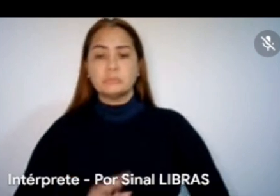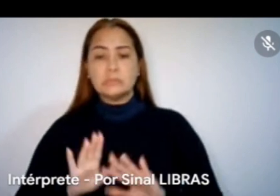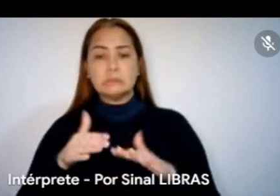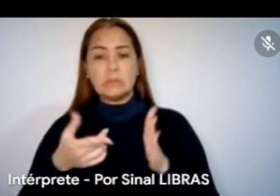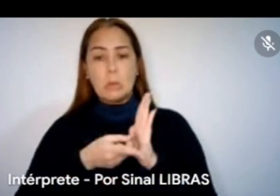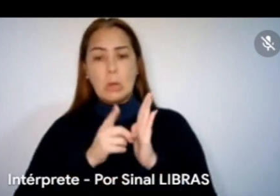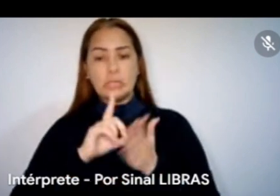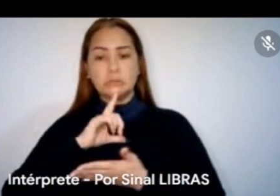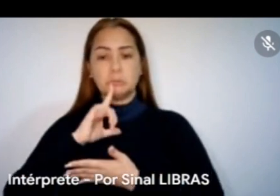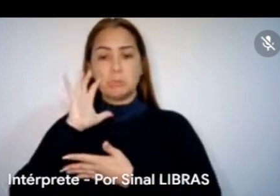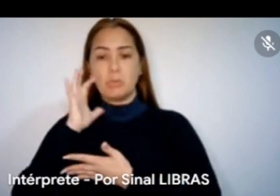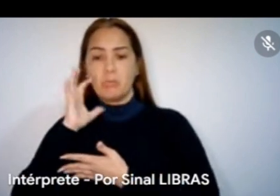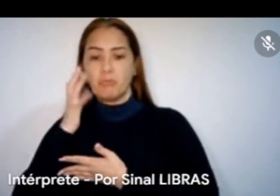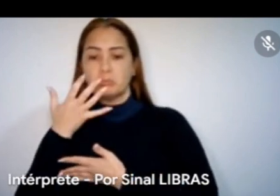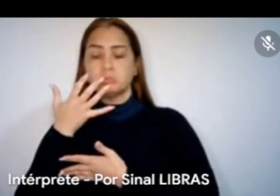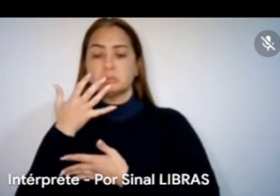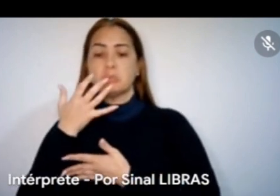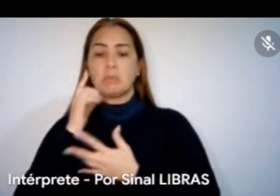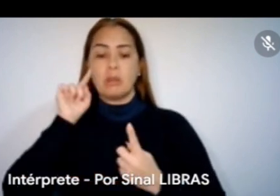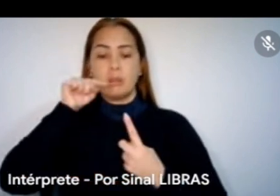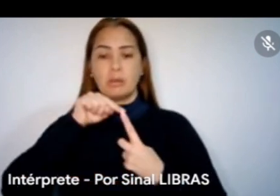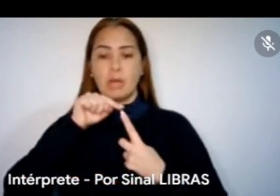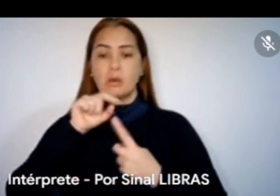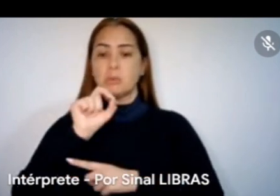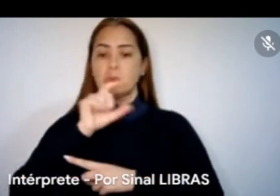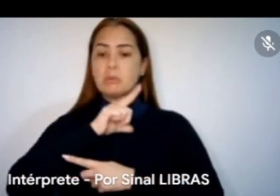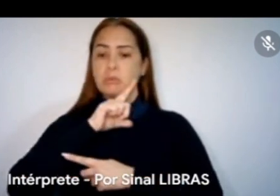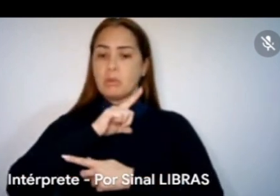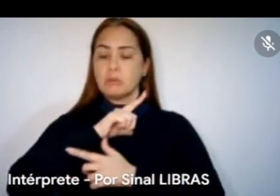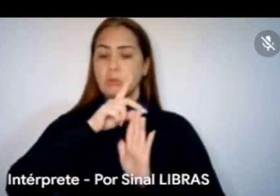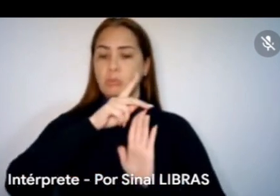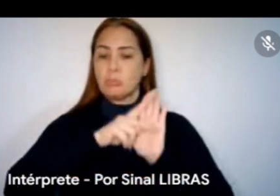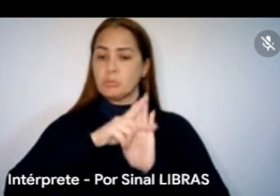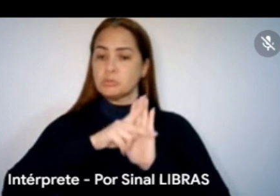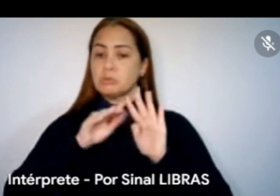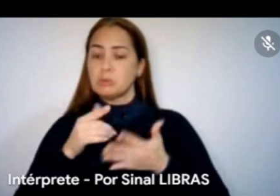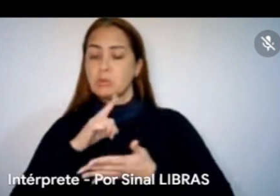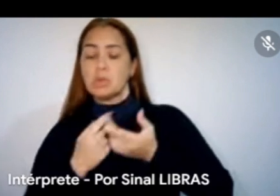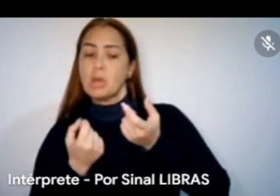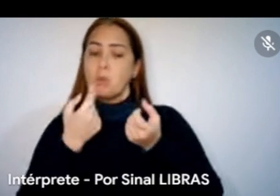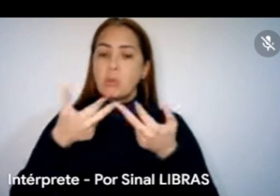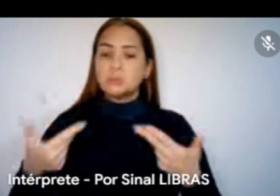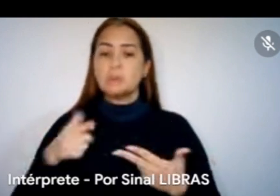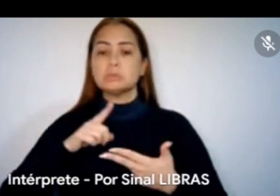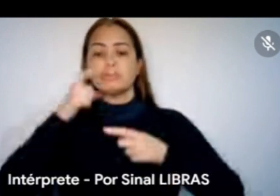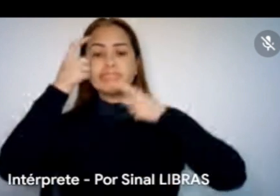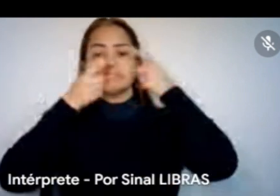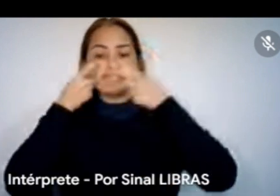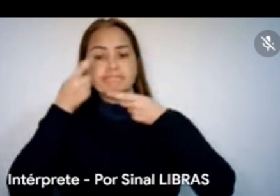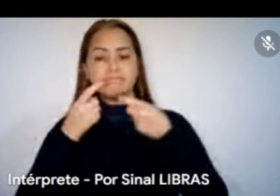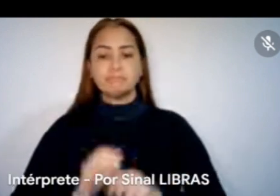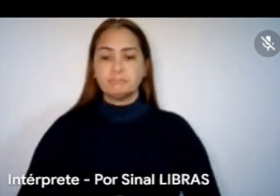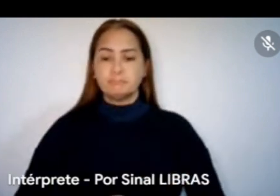relacionada ao que poderia ter no edital, tem algumas coisas que trazem preocupação antes, assim, já trazendo